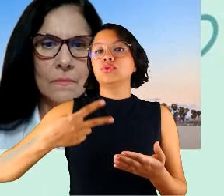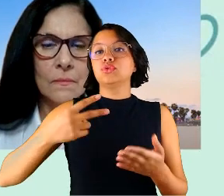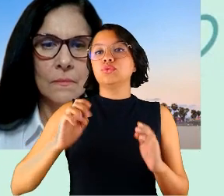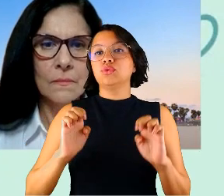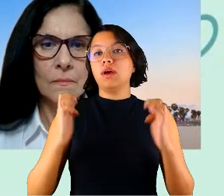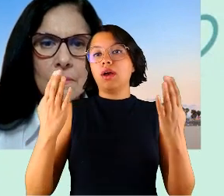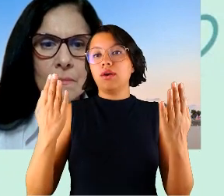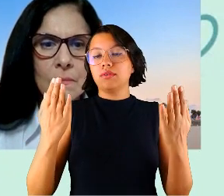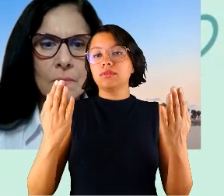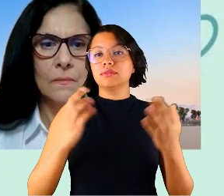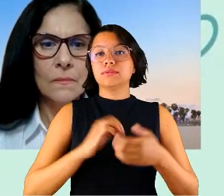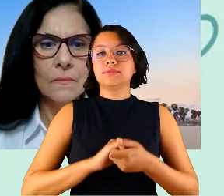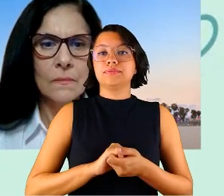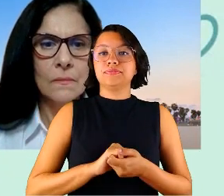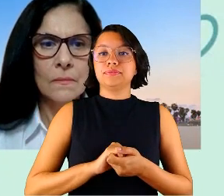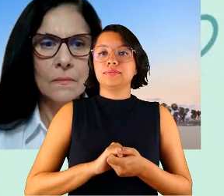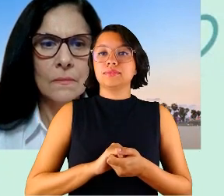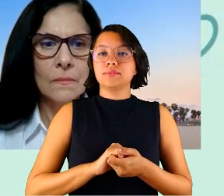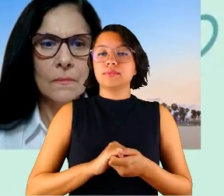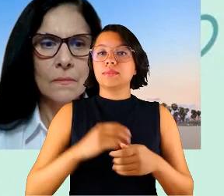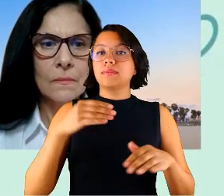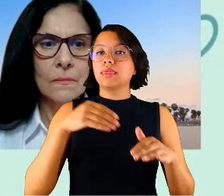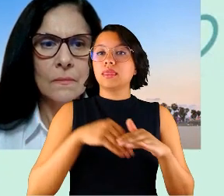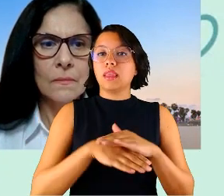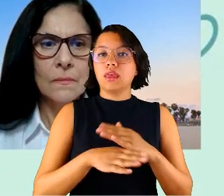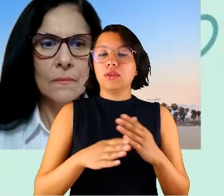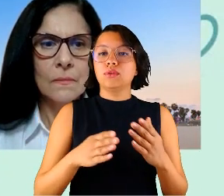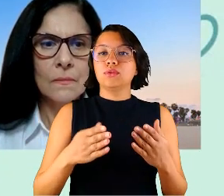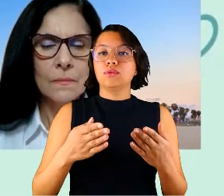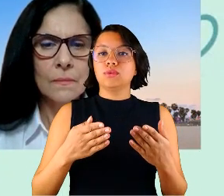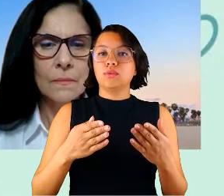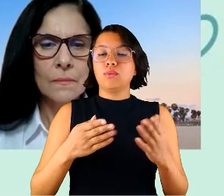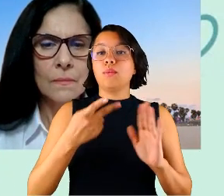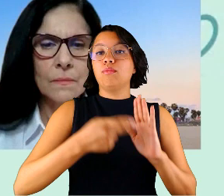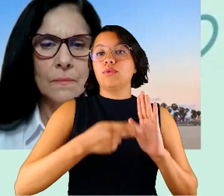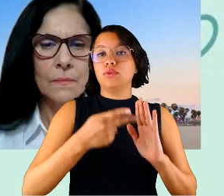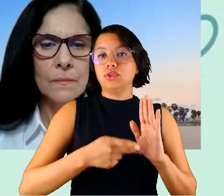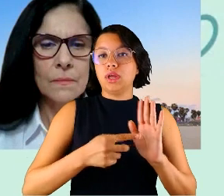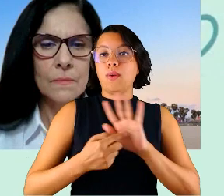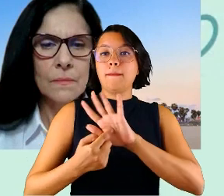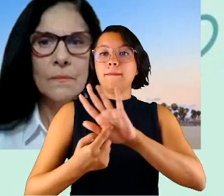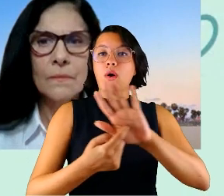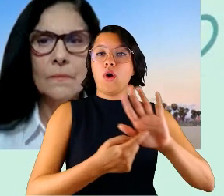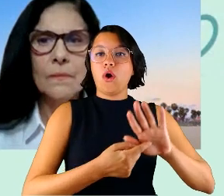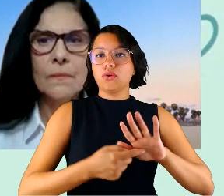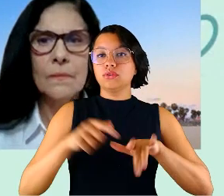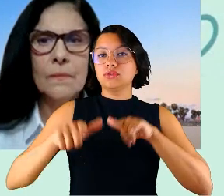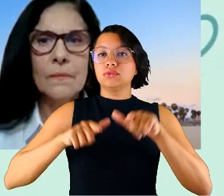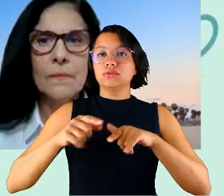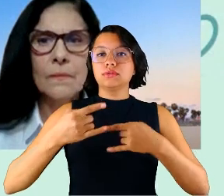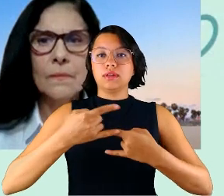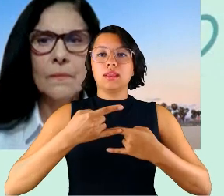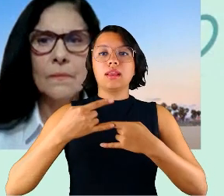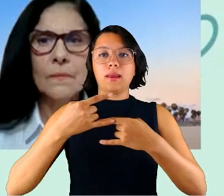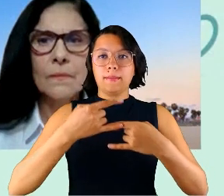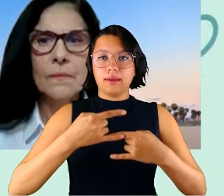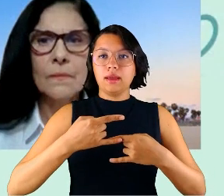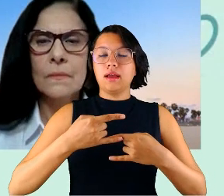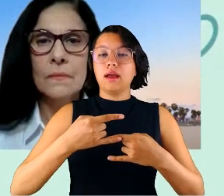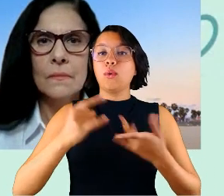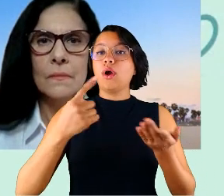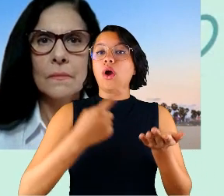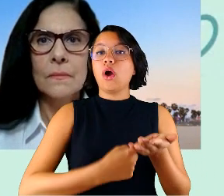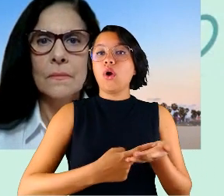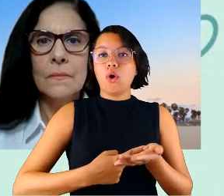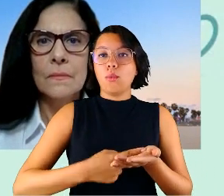evento dentro do projeto Desnudando o Teletrabalho. Na data